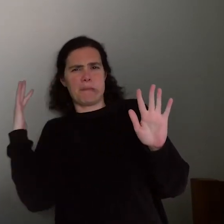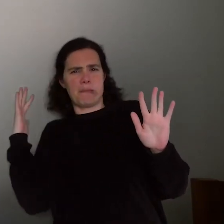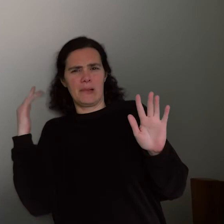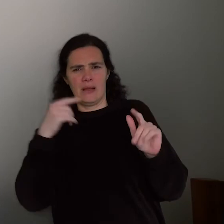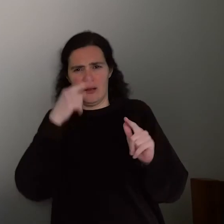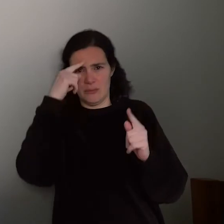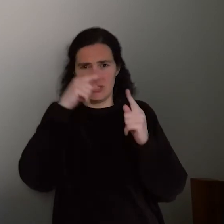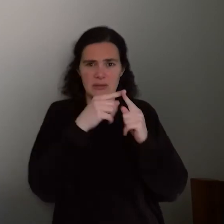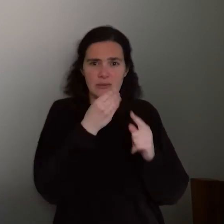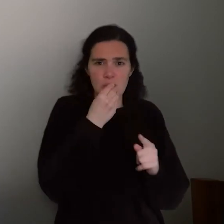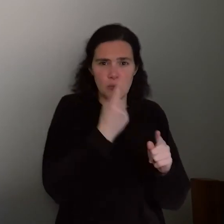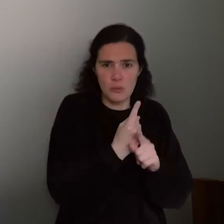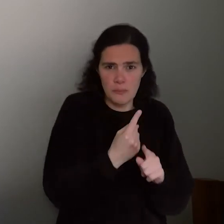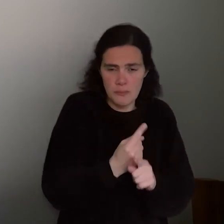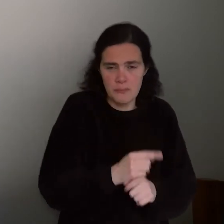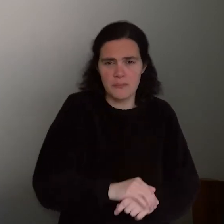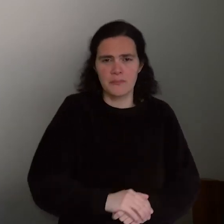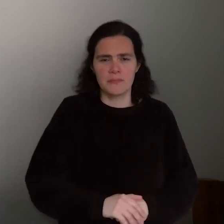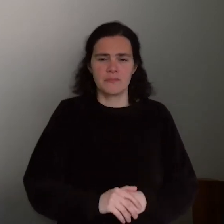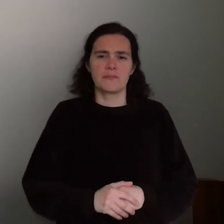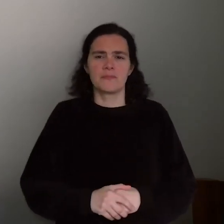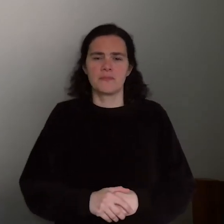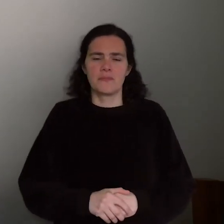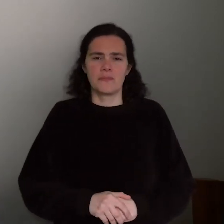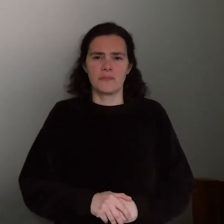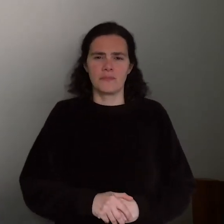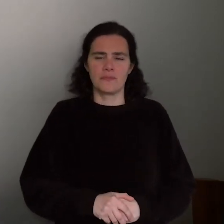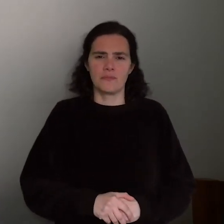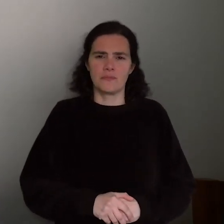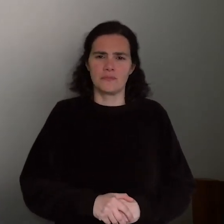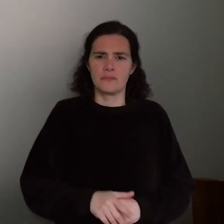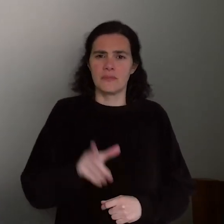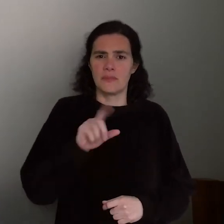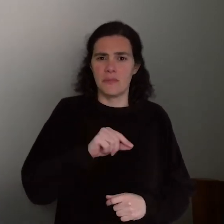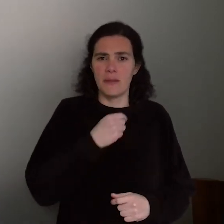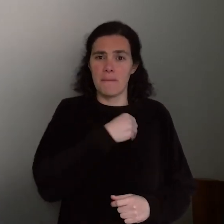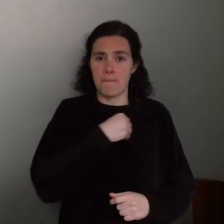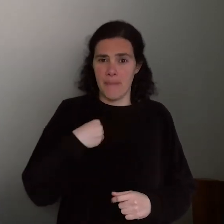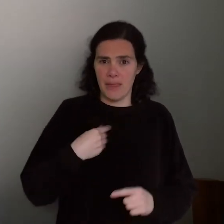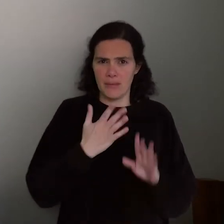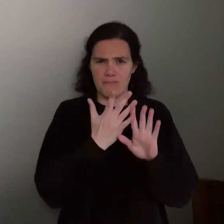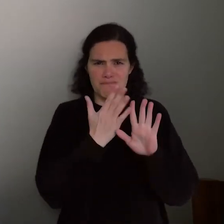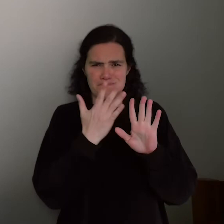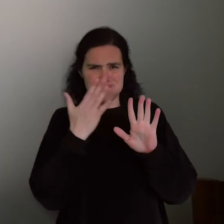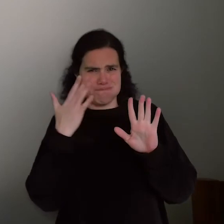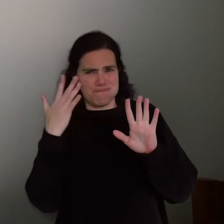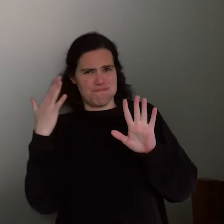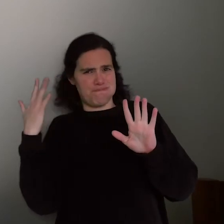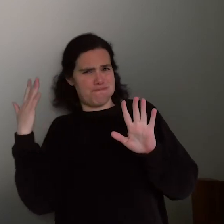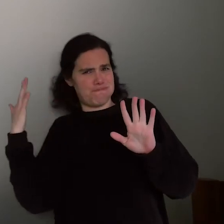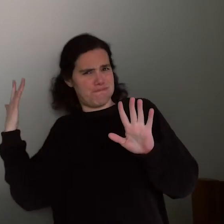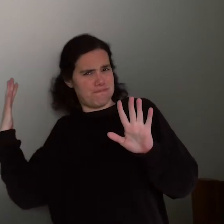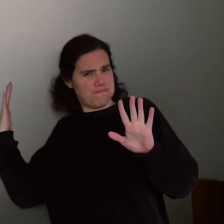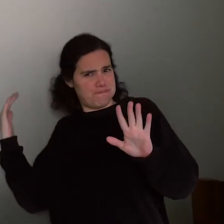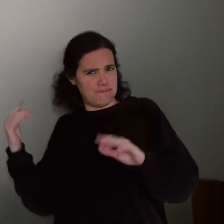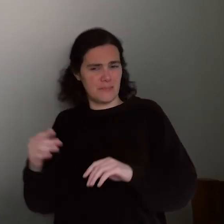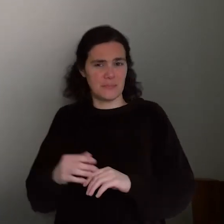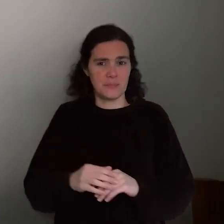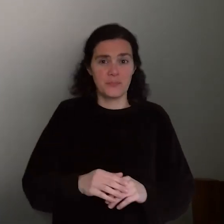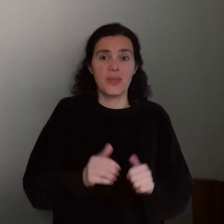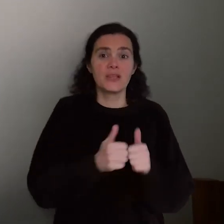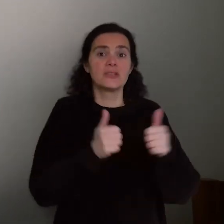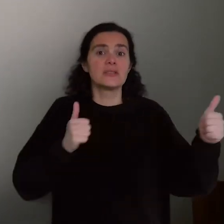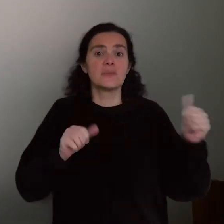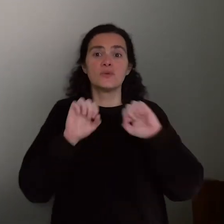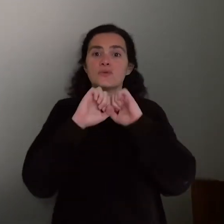e para consultas médicas. E, portanto, o distanciamento